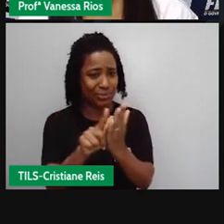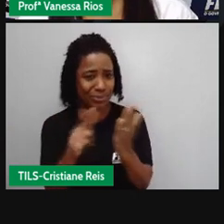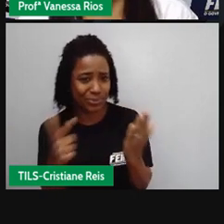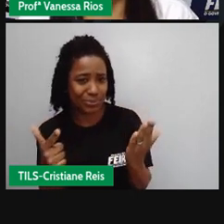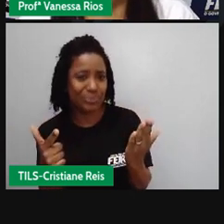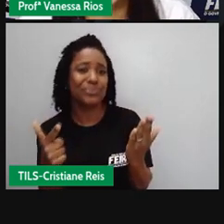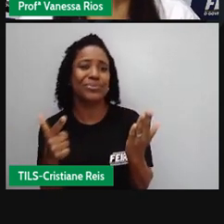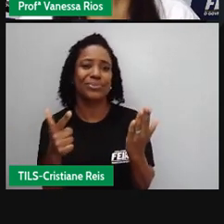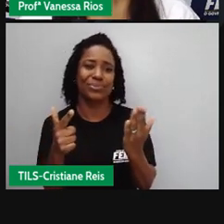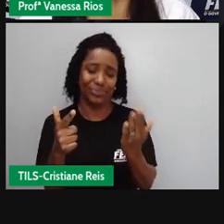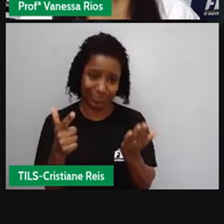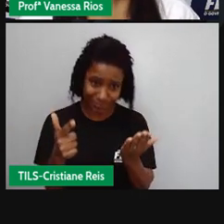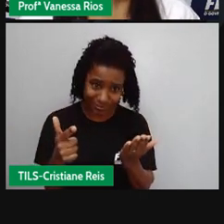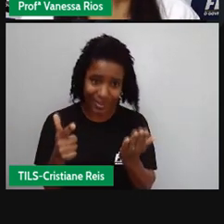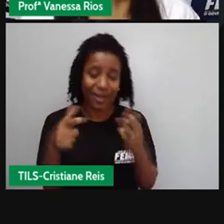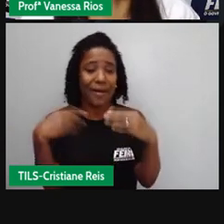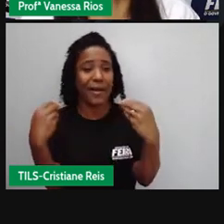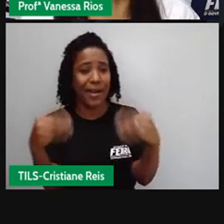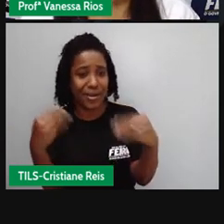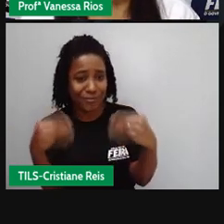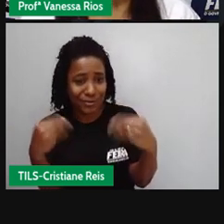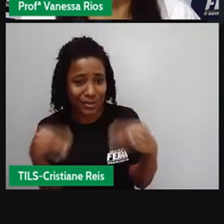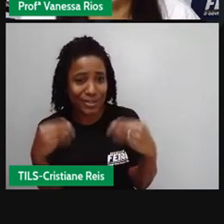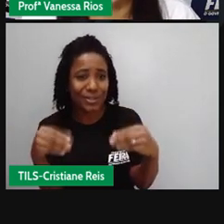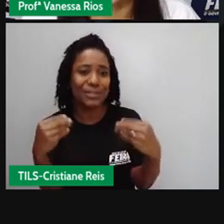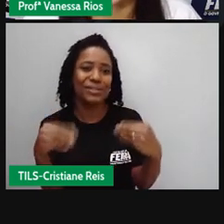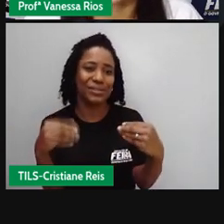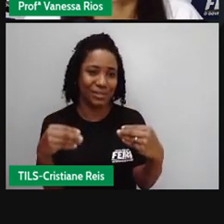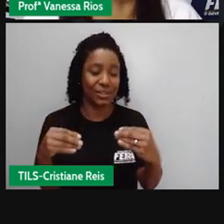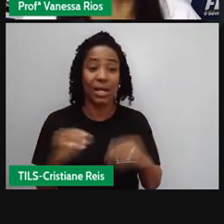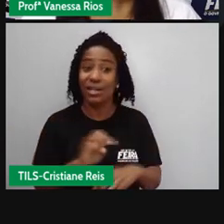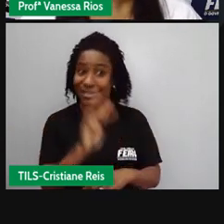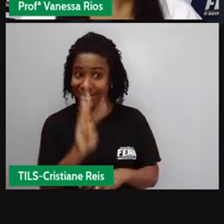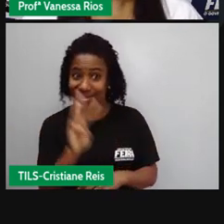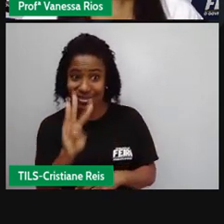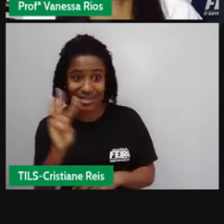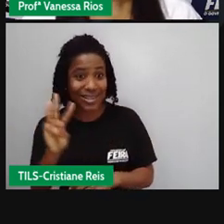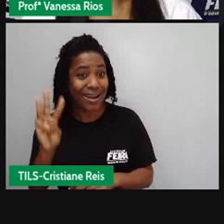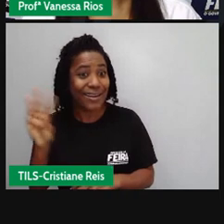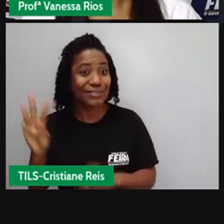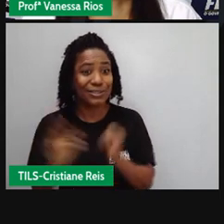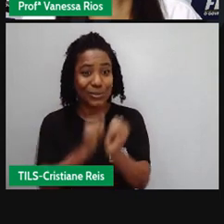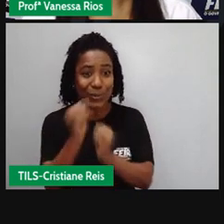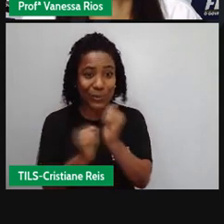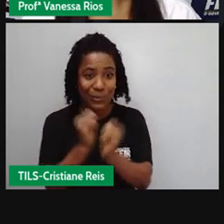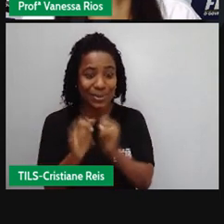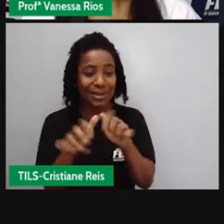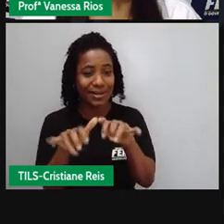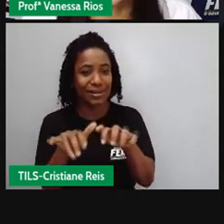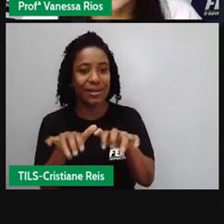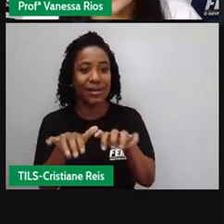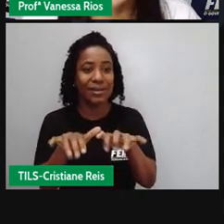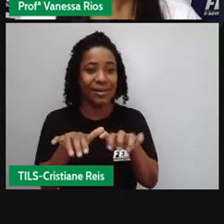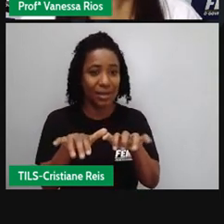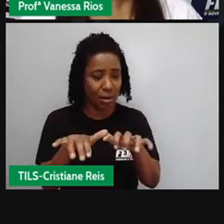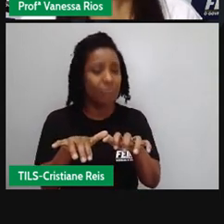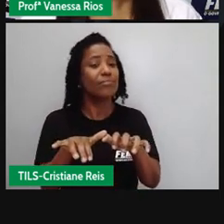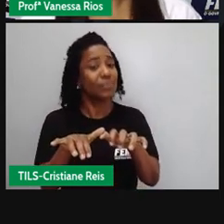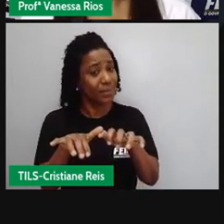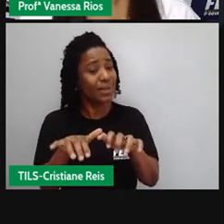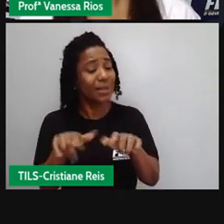presentes em jornais, em revistas, em sites na internet. Mas a gente pode encontrar também livros.